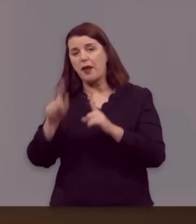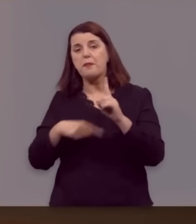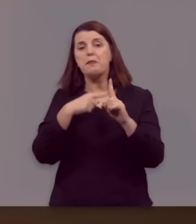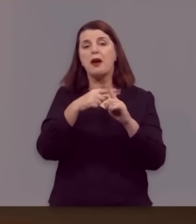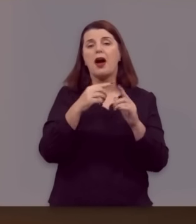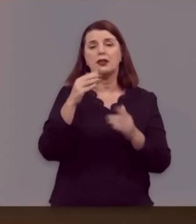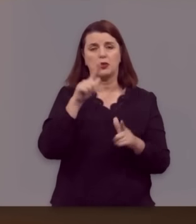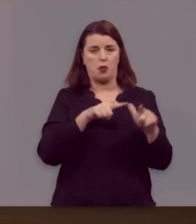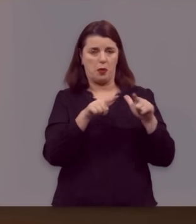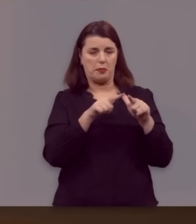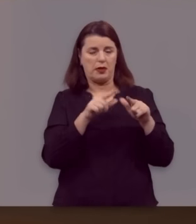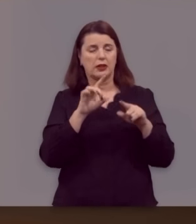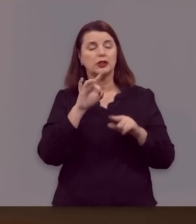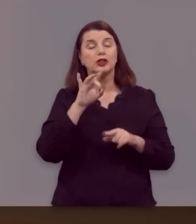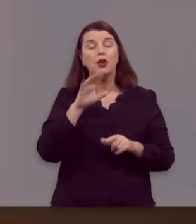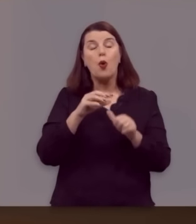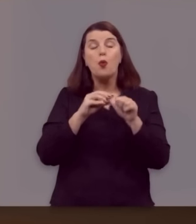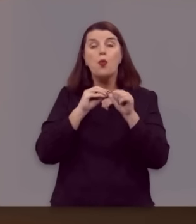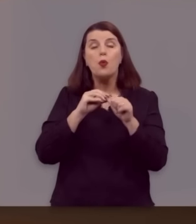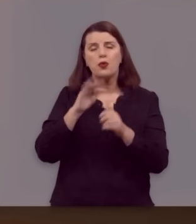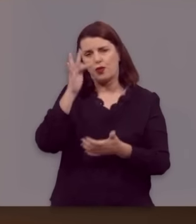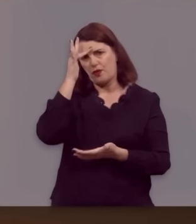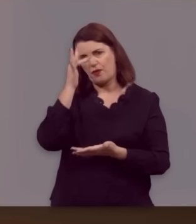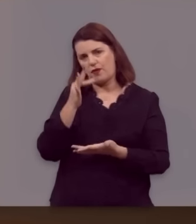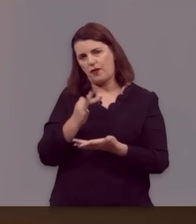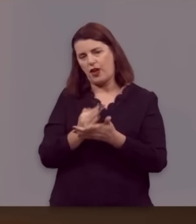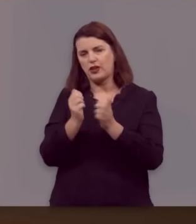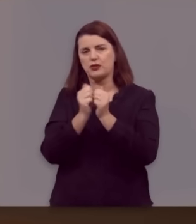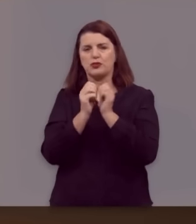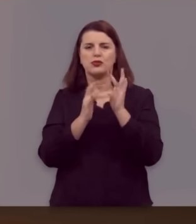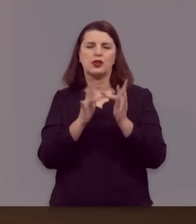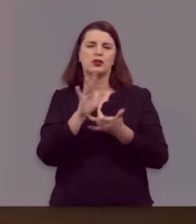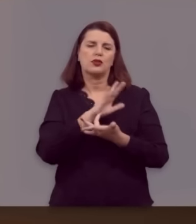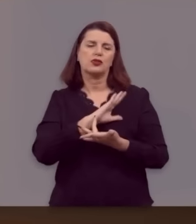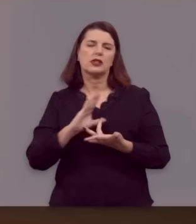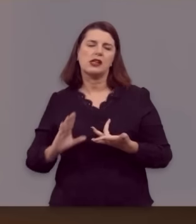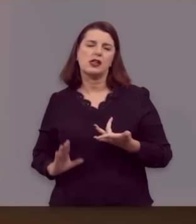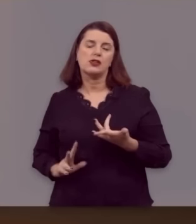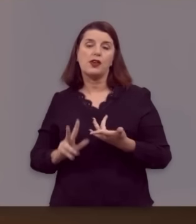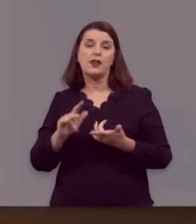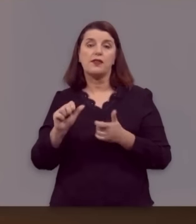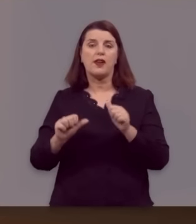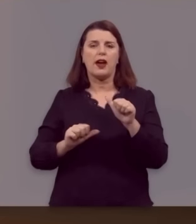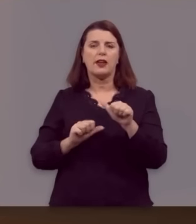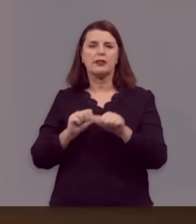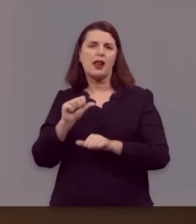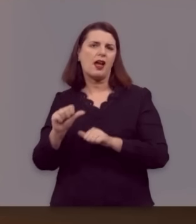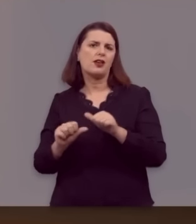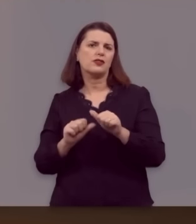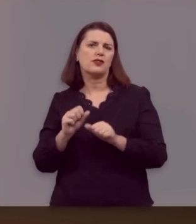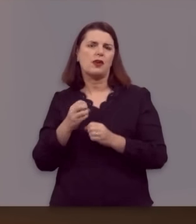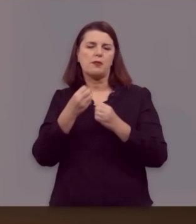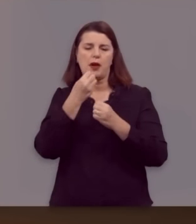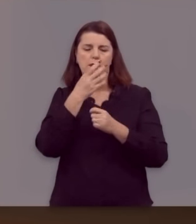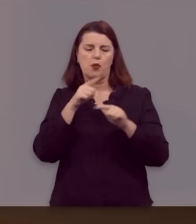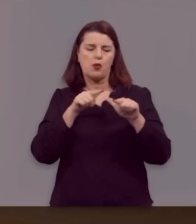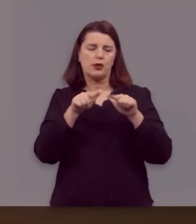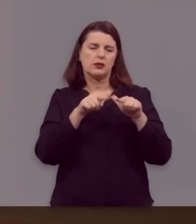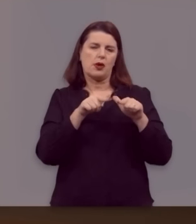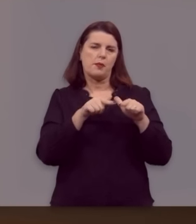é só a fé em Cristo que vai redundar em boas obras.